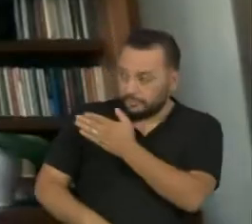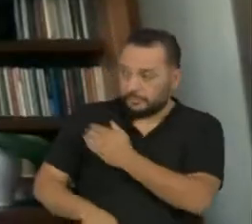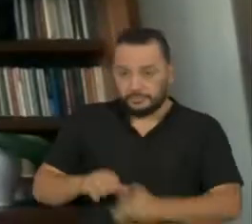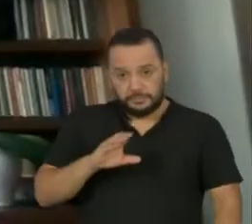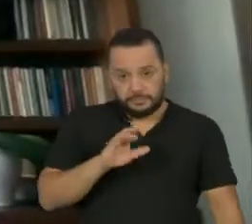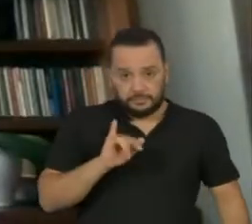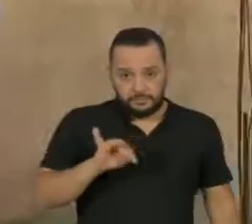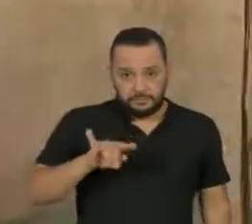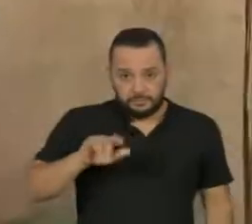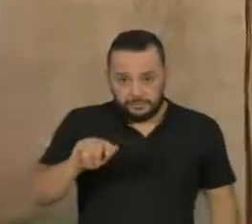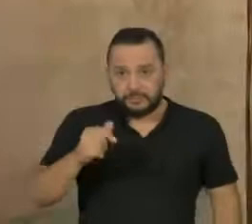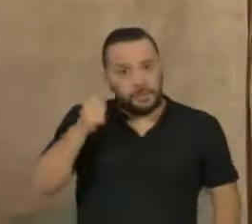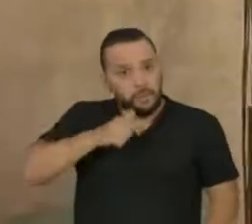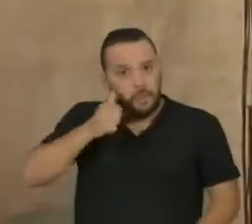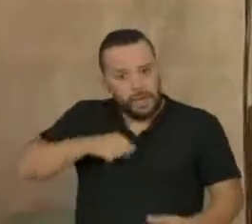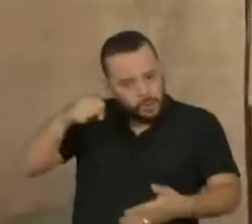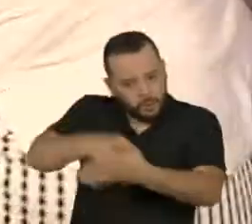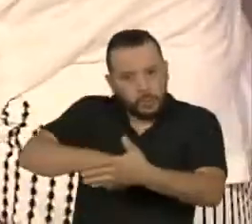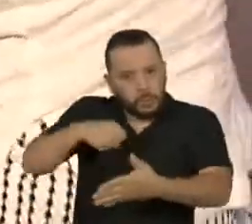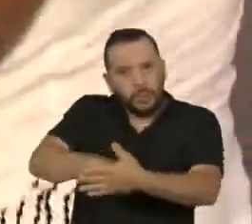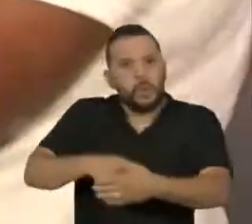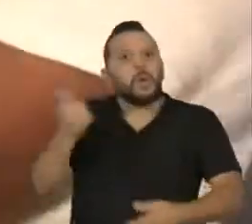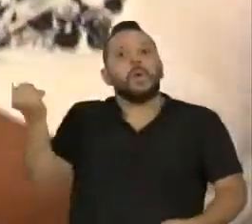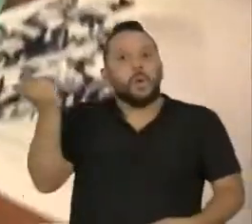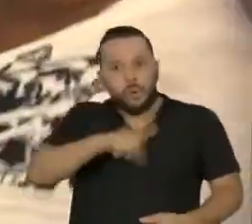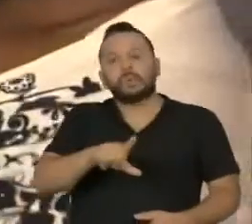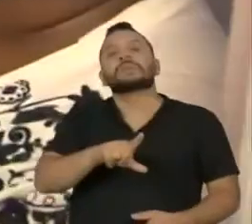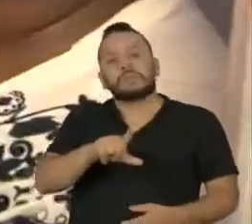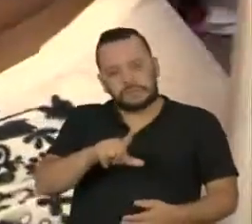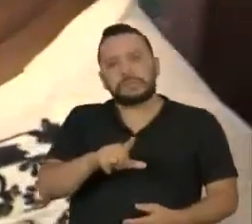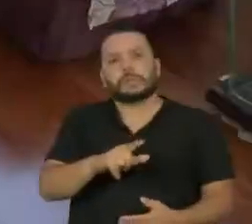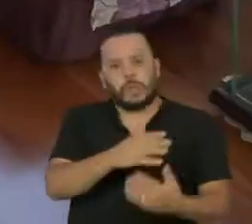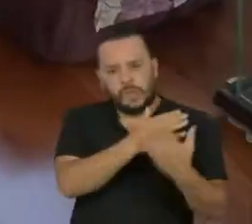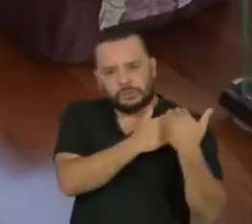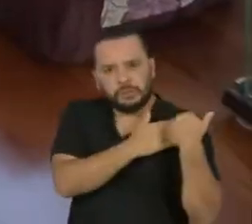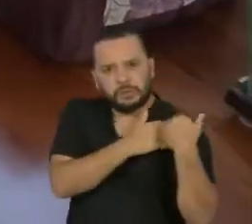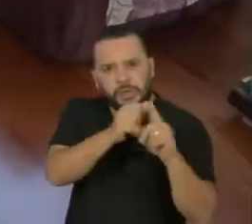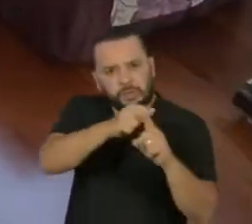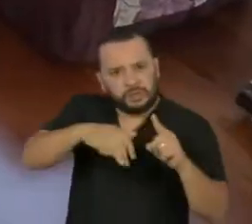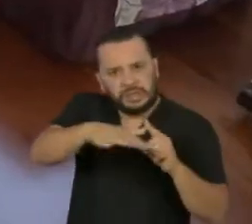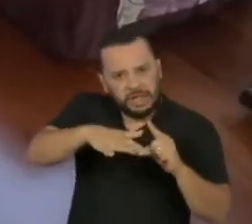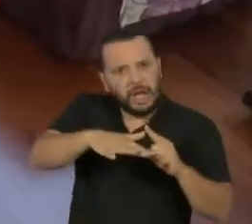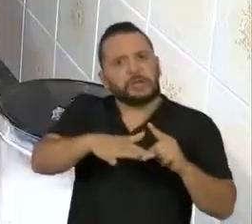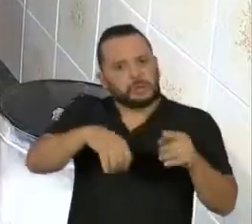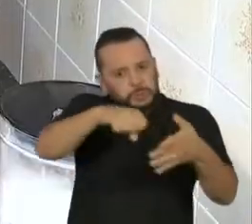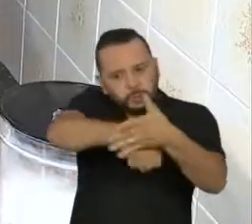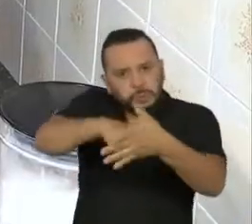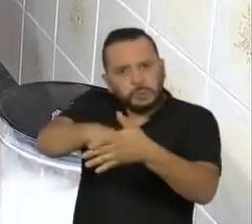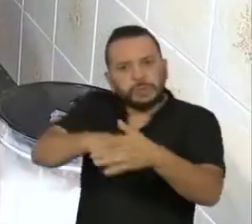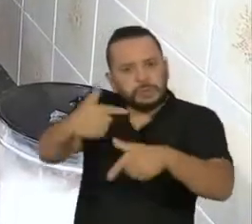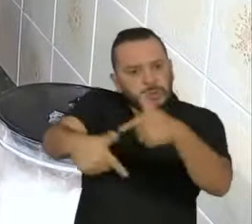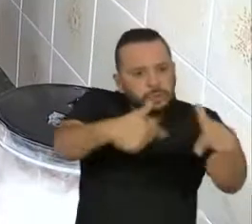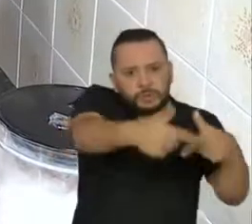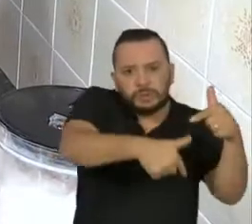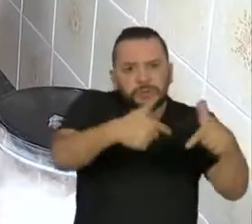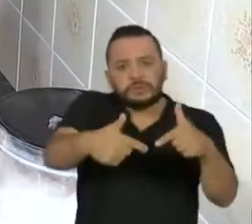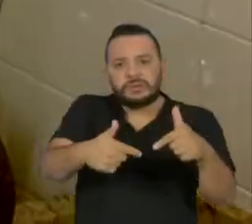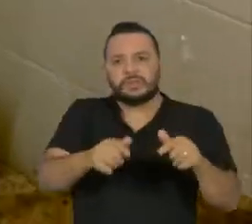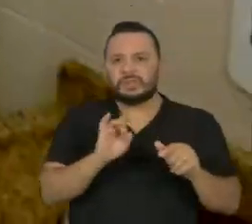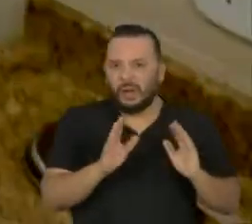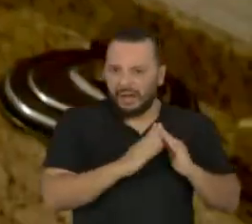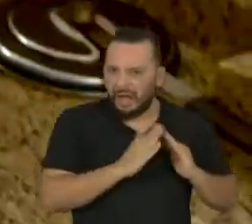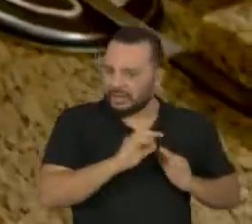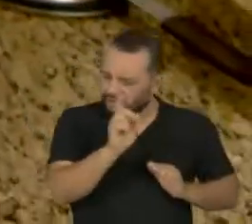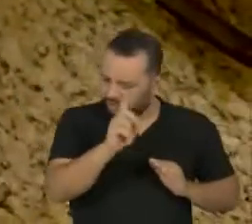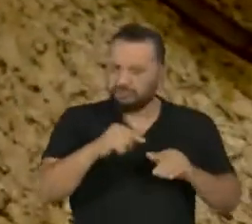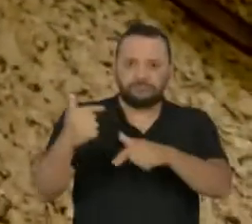mulher reivindicou e conseguiu expandir seu papel na sociedade para além do mundo doméstico. Só que isso gerou uma sobrecarga.